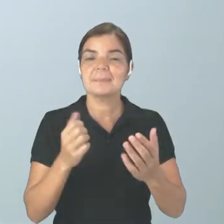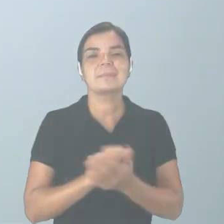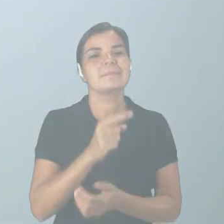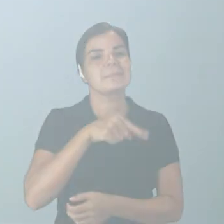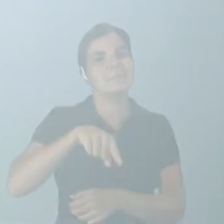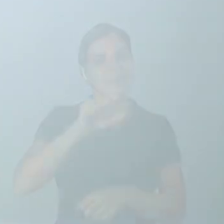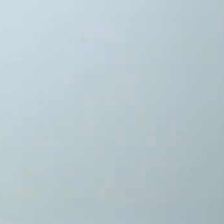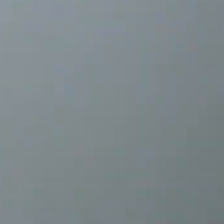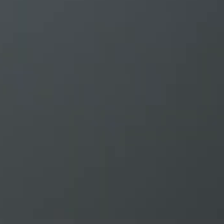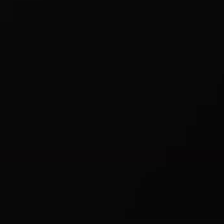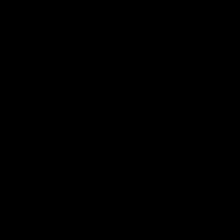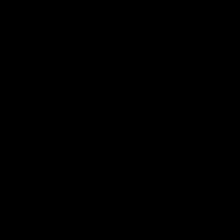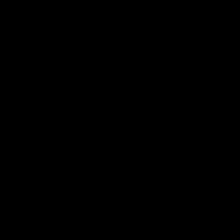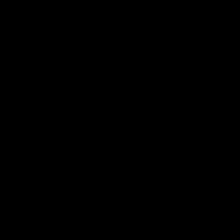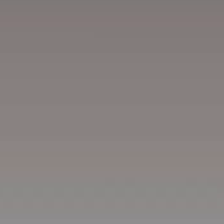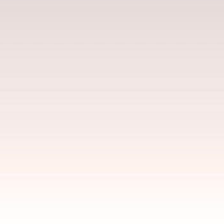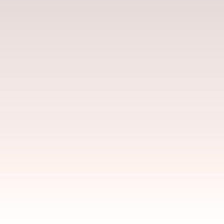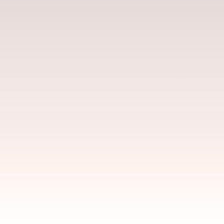próxima aula.